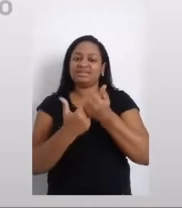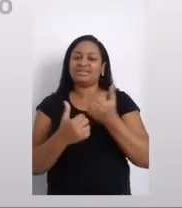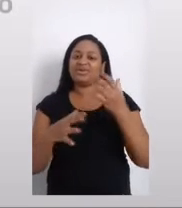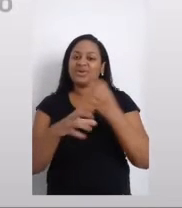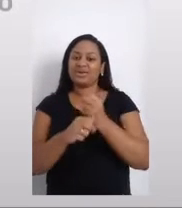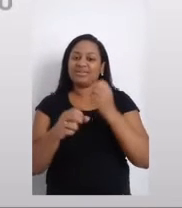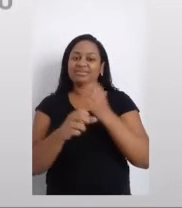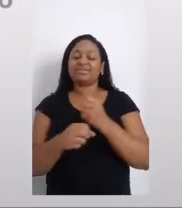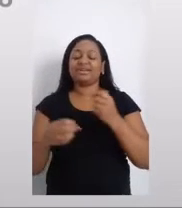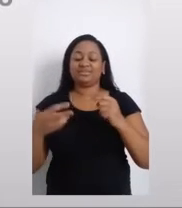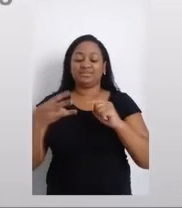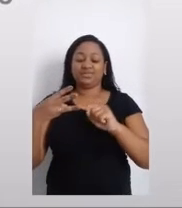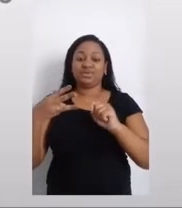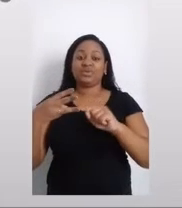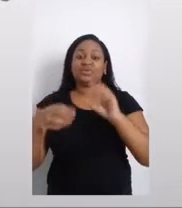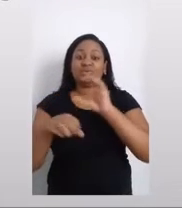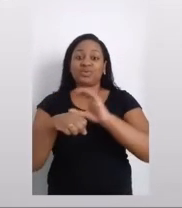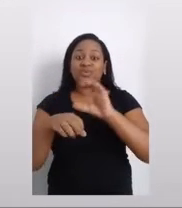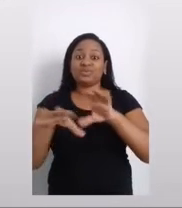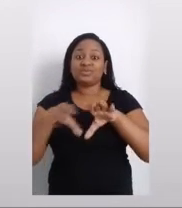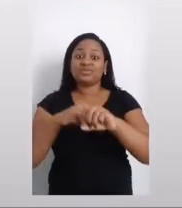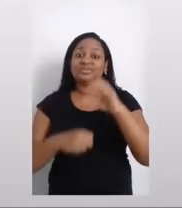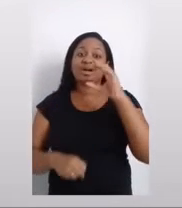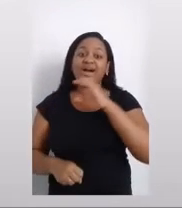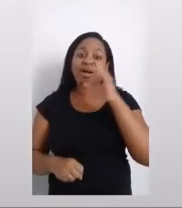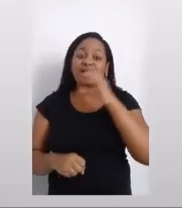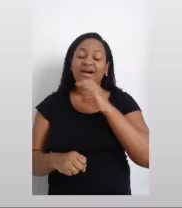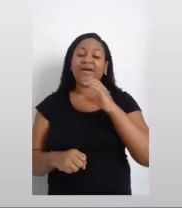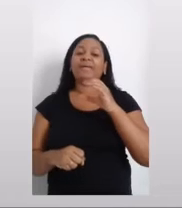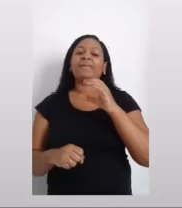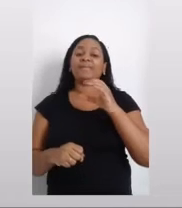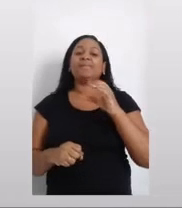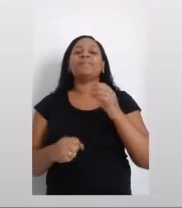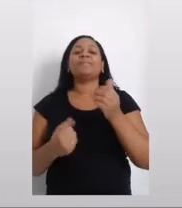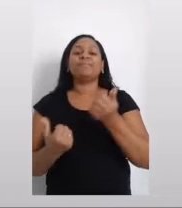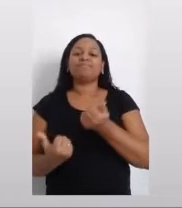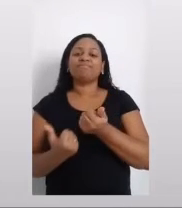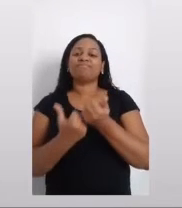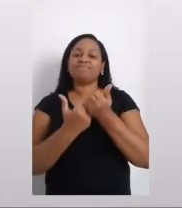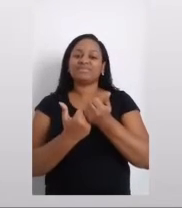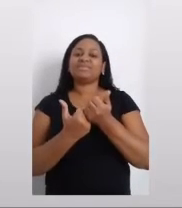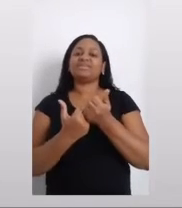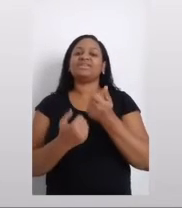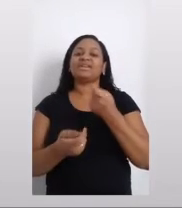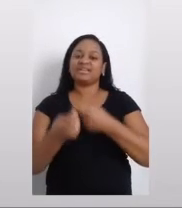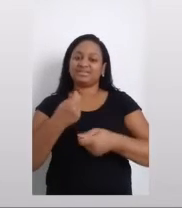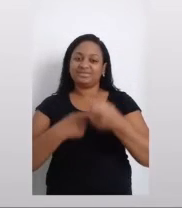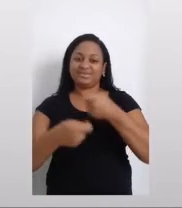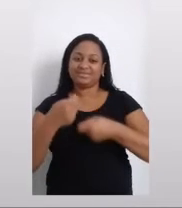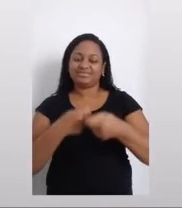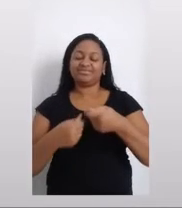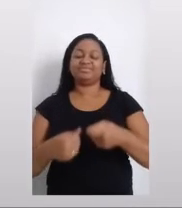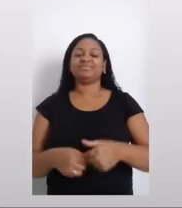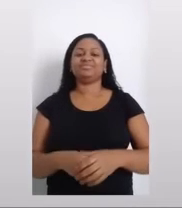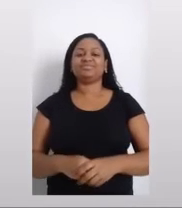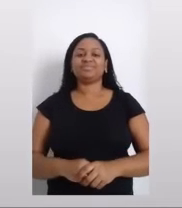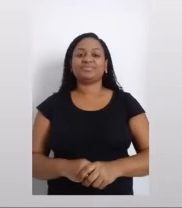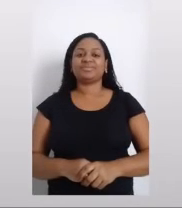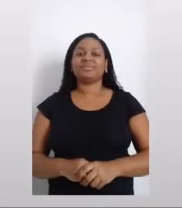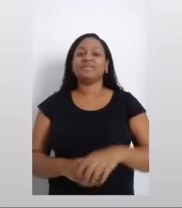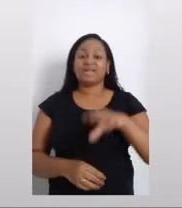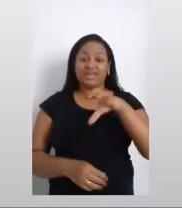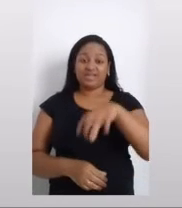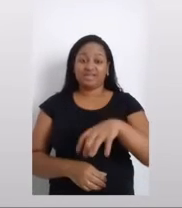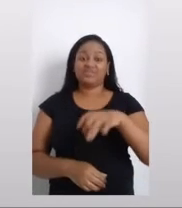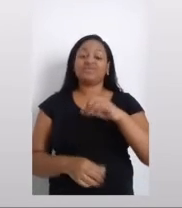contabilidade e o curso de formação inicial e continuada em assistente administrativo. Já